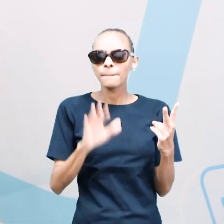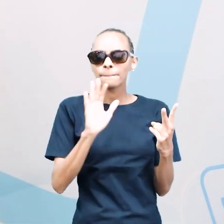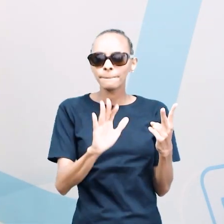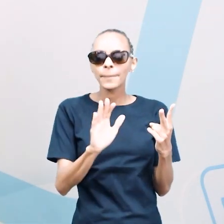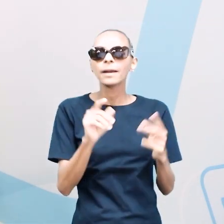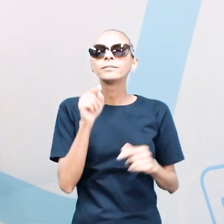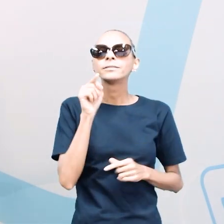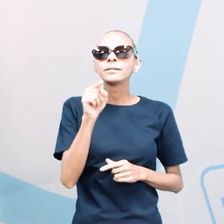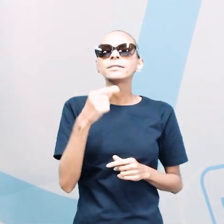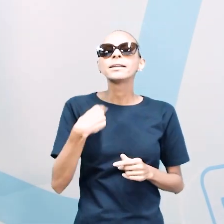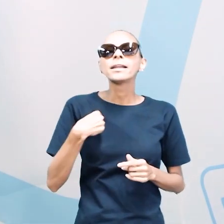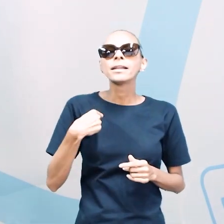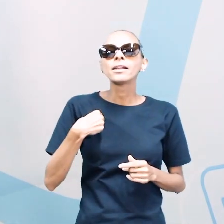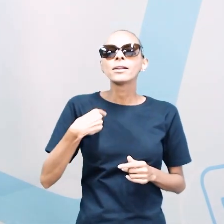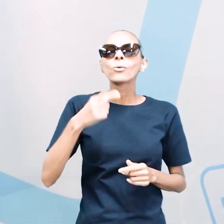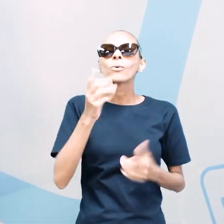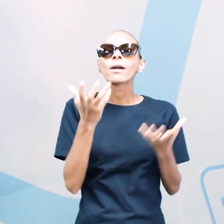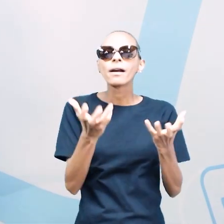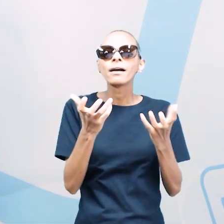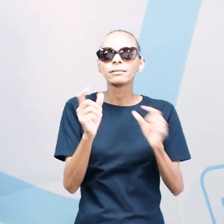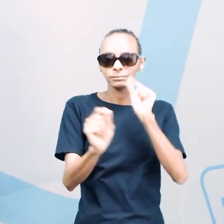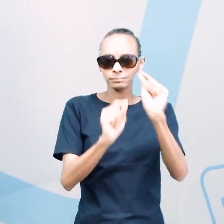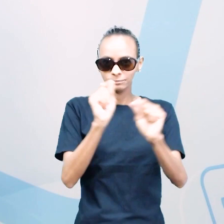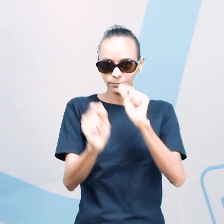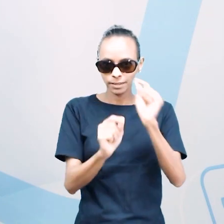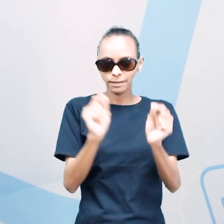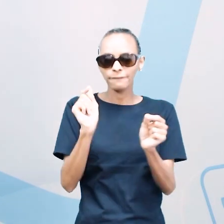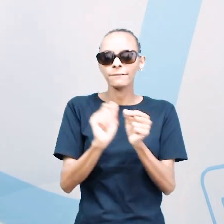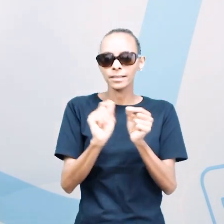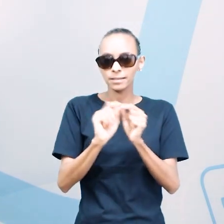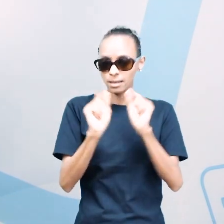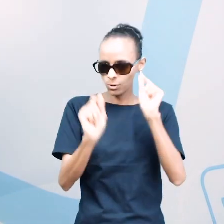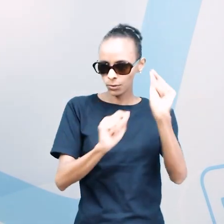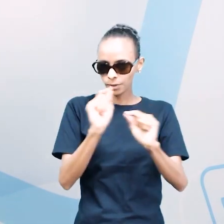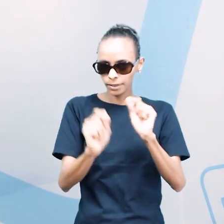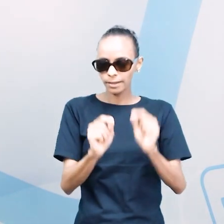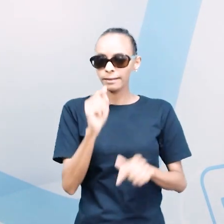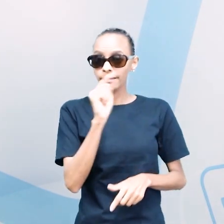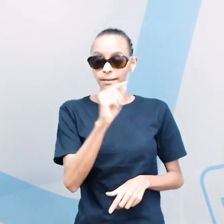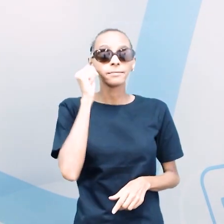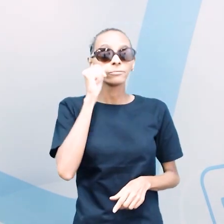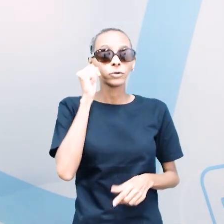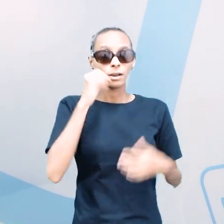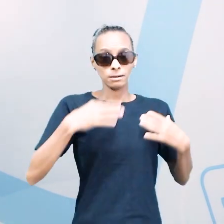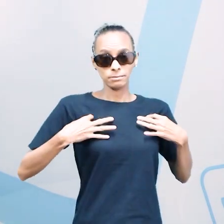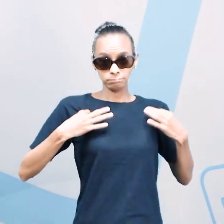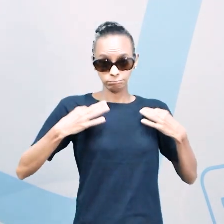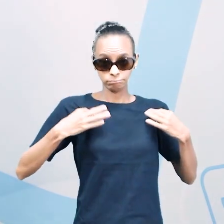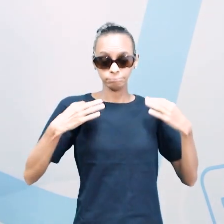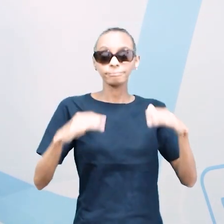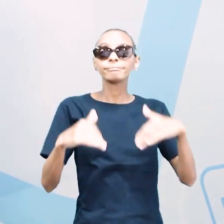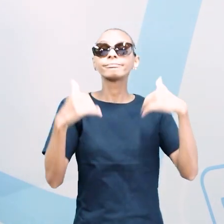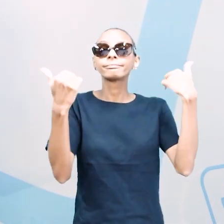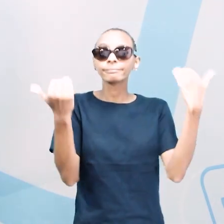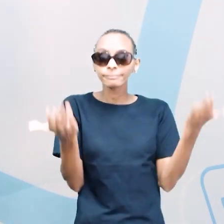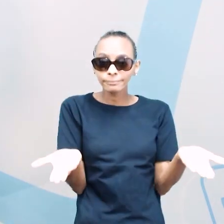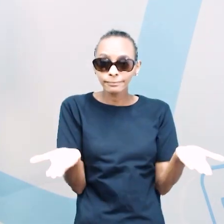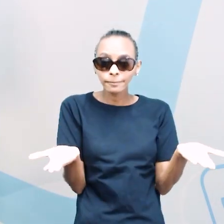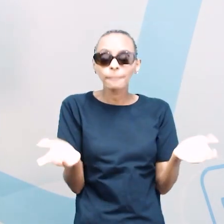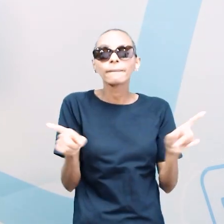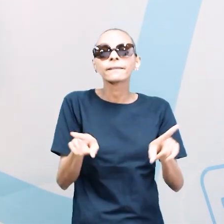O que é que eu quero que vocês façam? Além de dizer o que ela está vestindo, eu gostaria que vocês